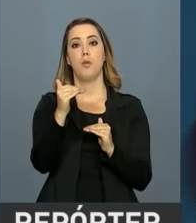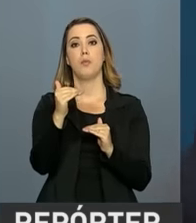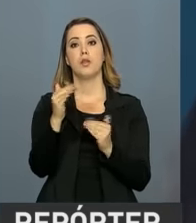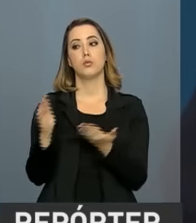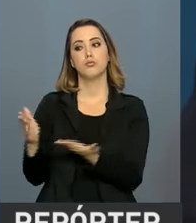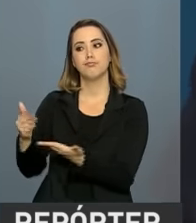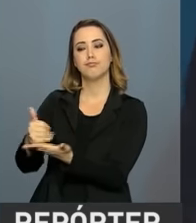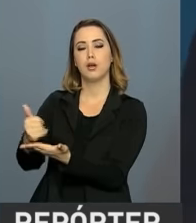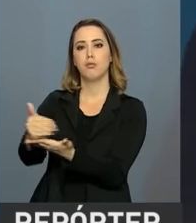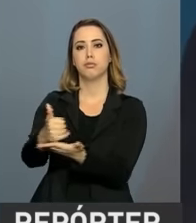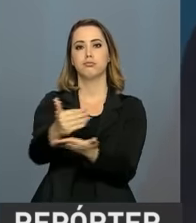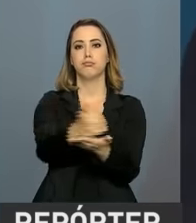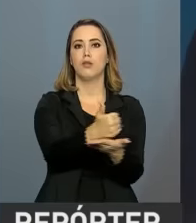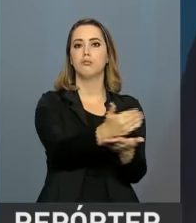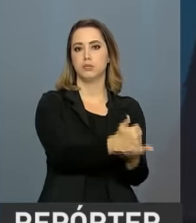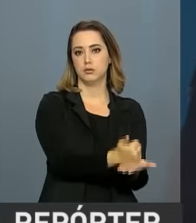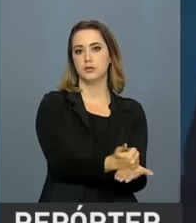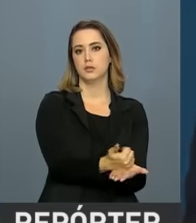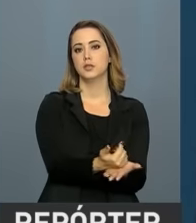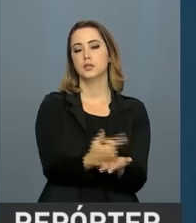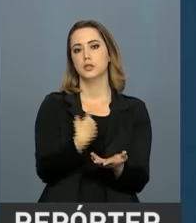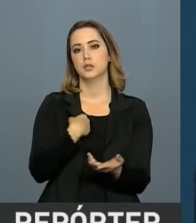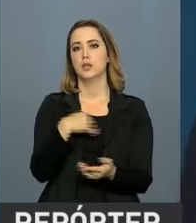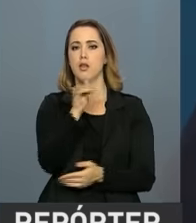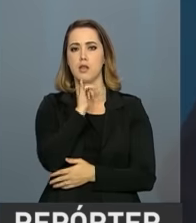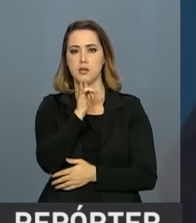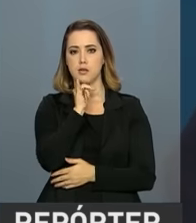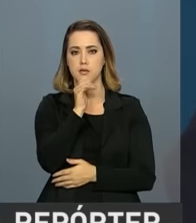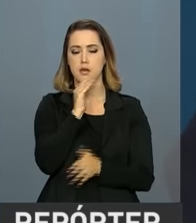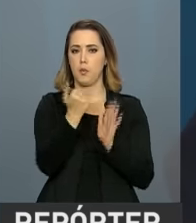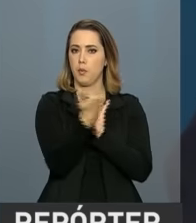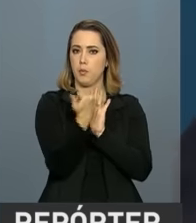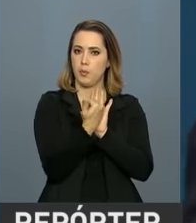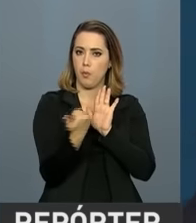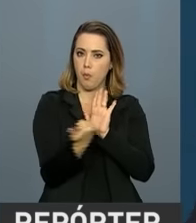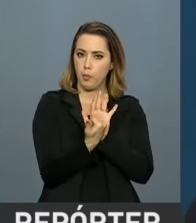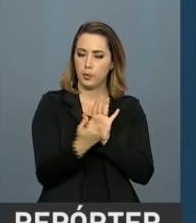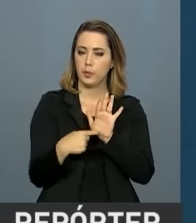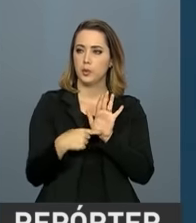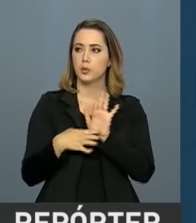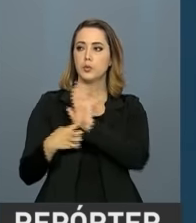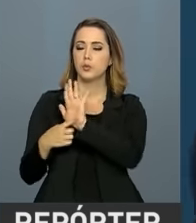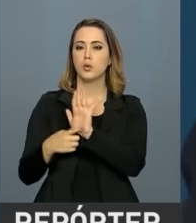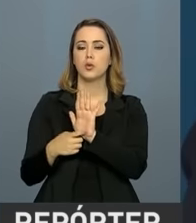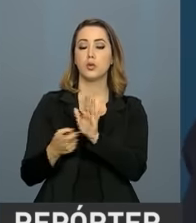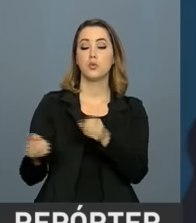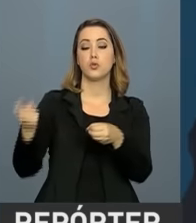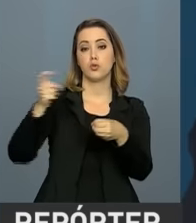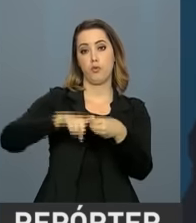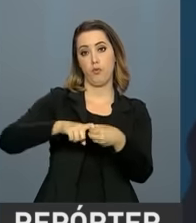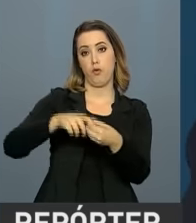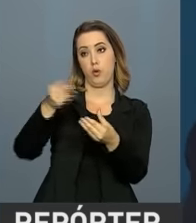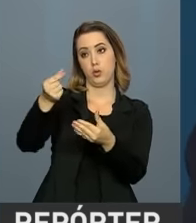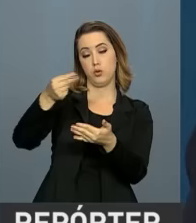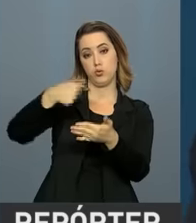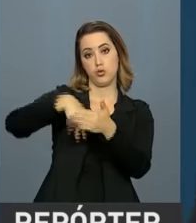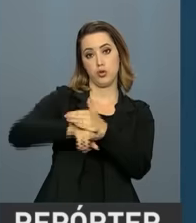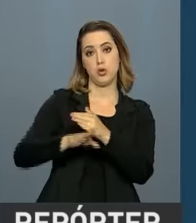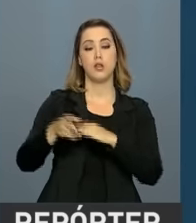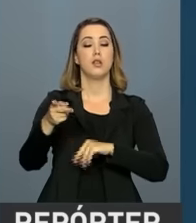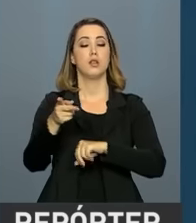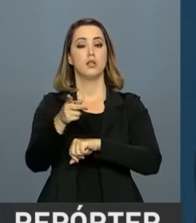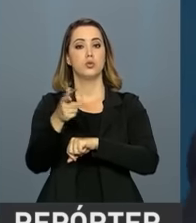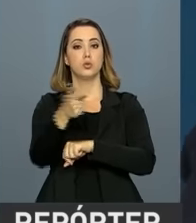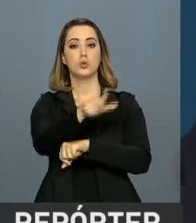o programa de repatriação que foi feito recentemente e que pode ser aberta mais uma